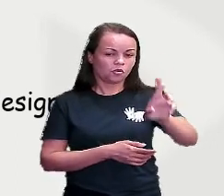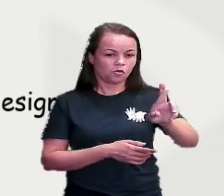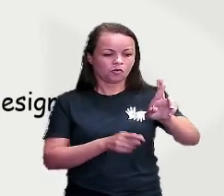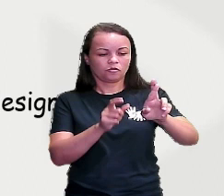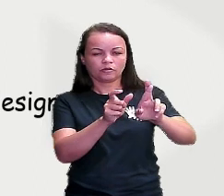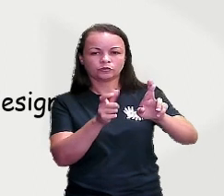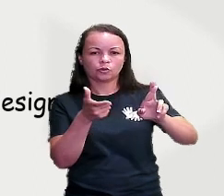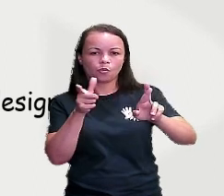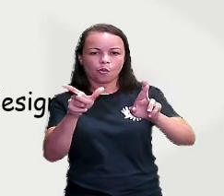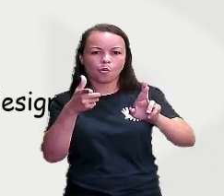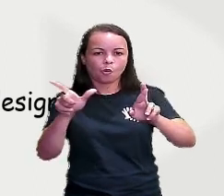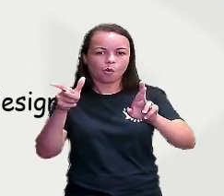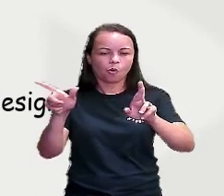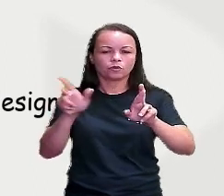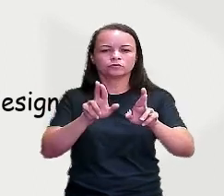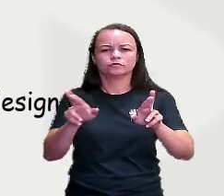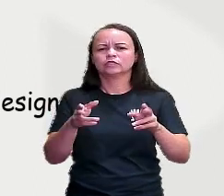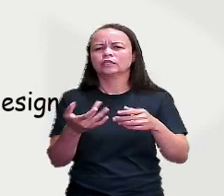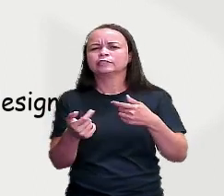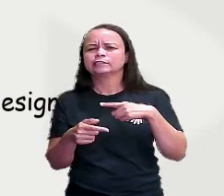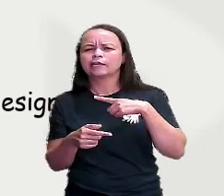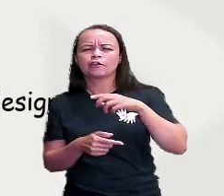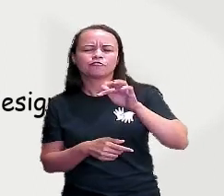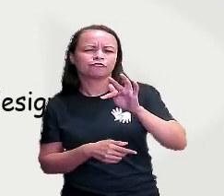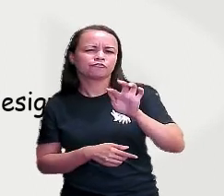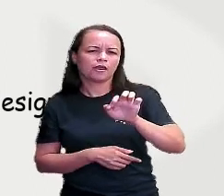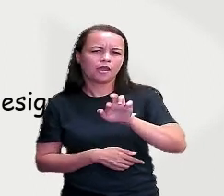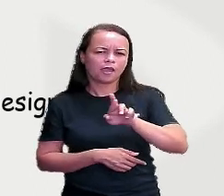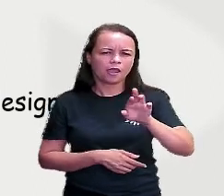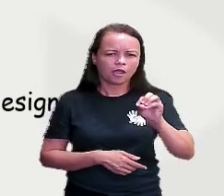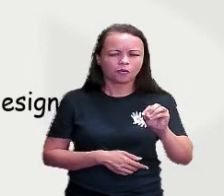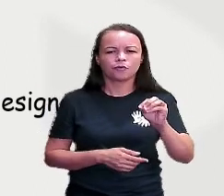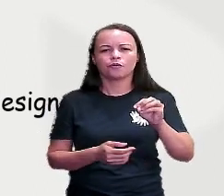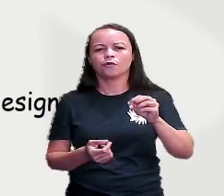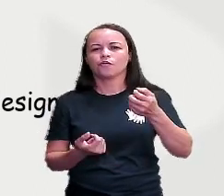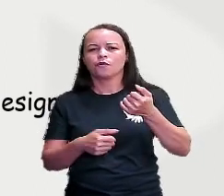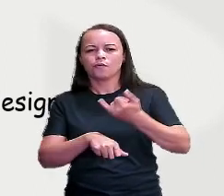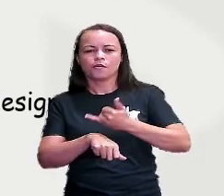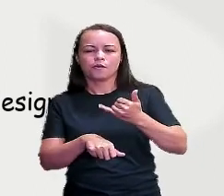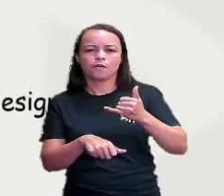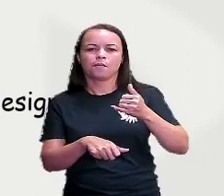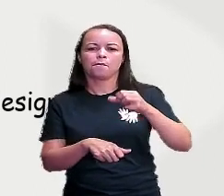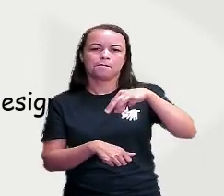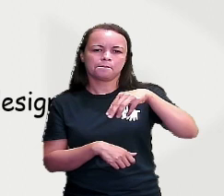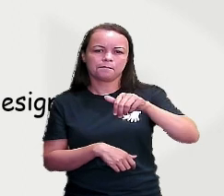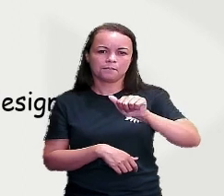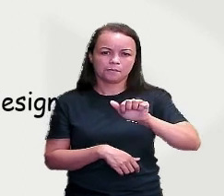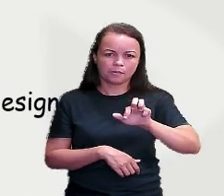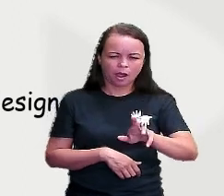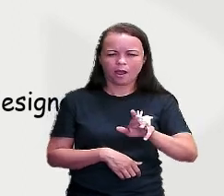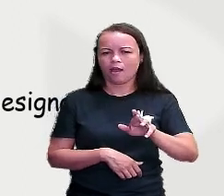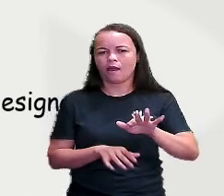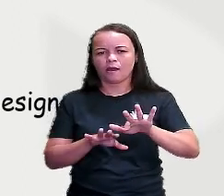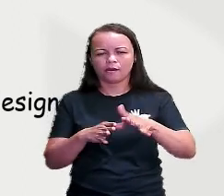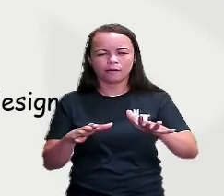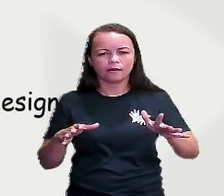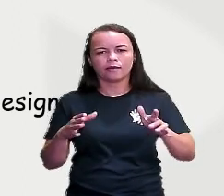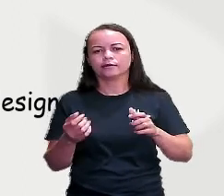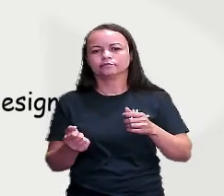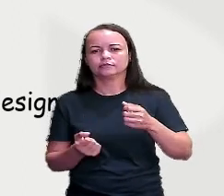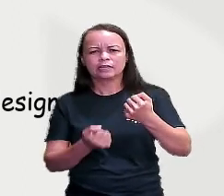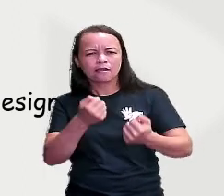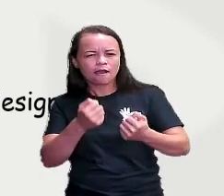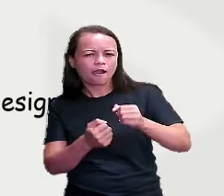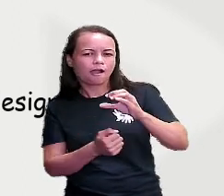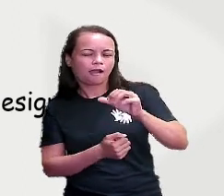surgindo outros. Então, temos também ferro, mar, carro, entre outros, né? Já o derivado, ele origina-se de outro